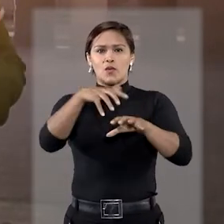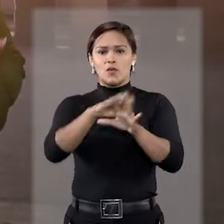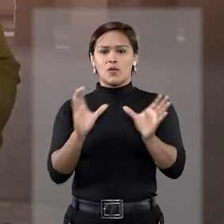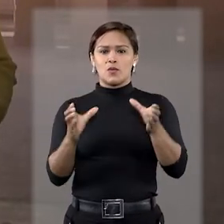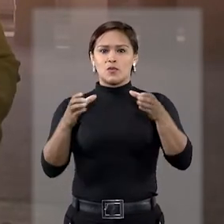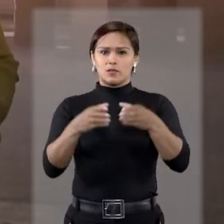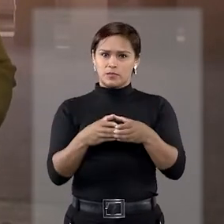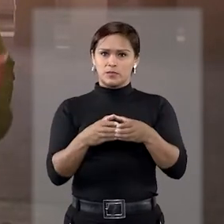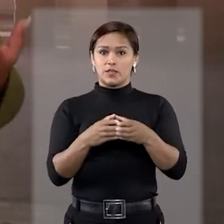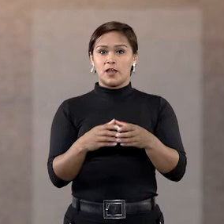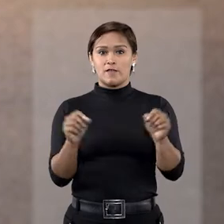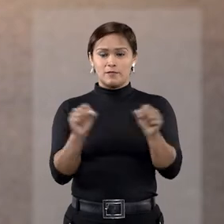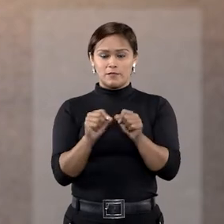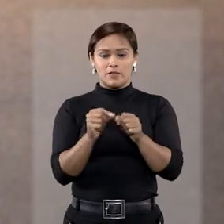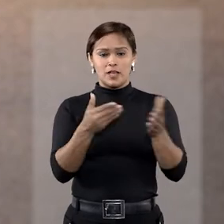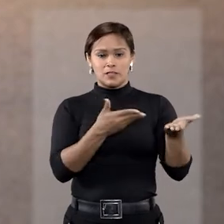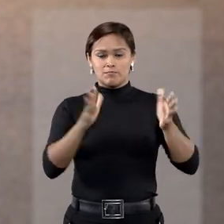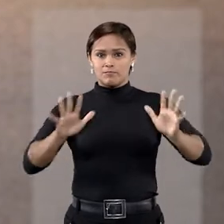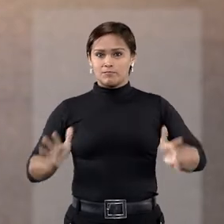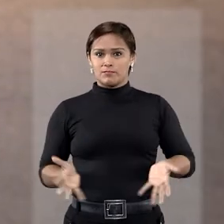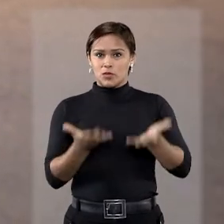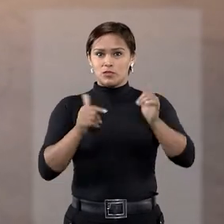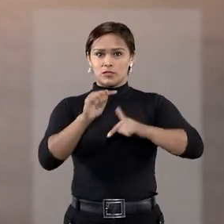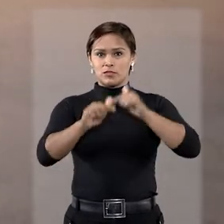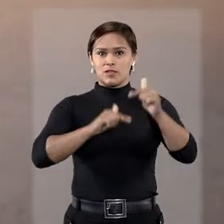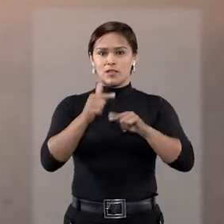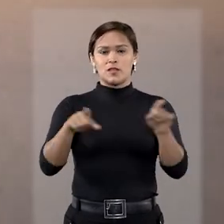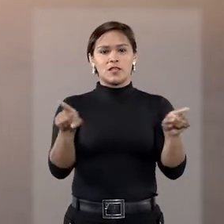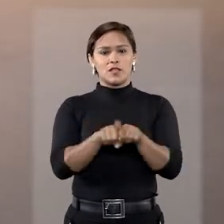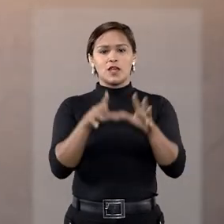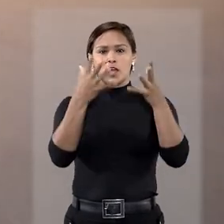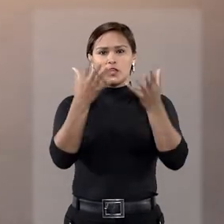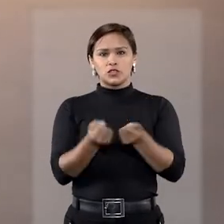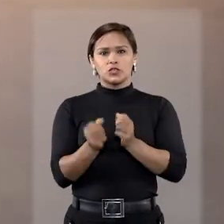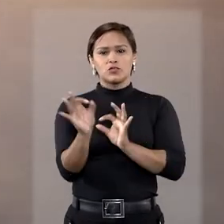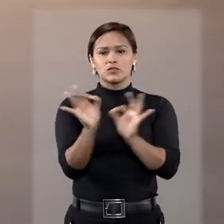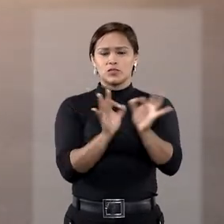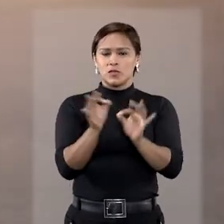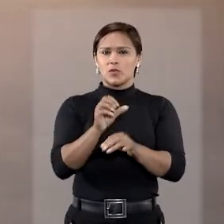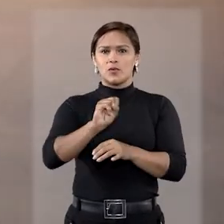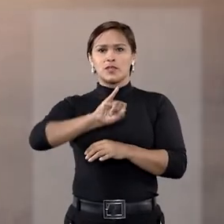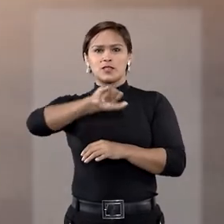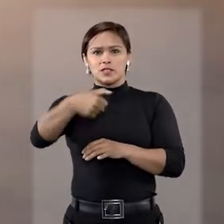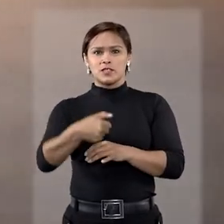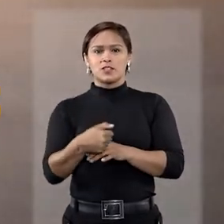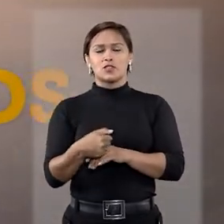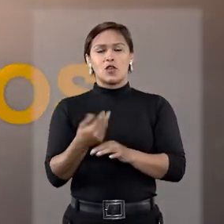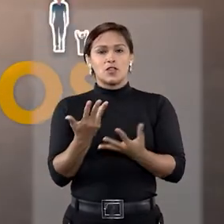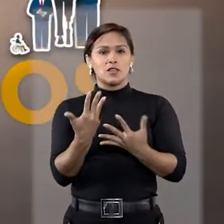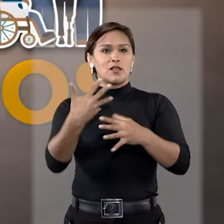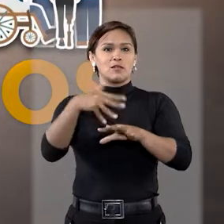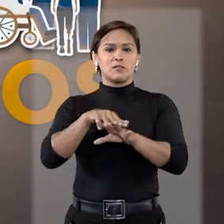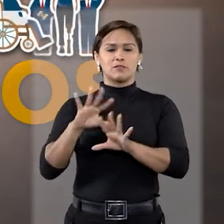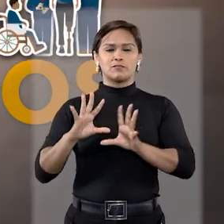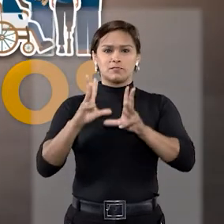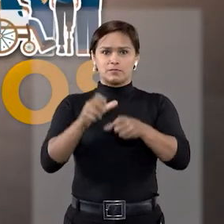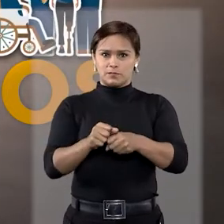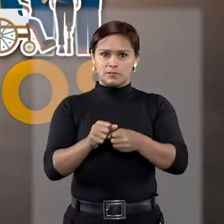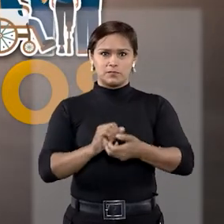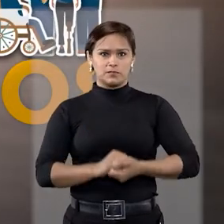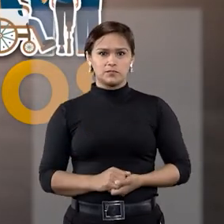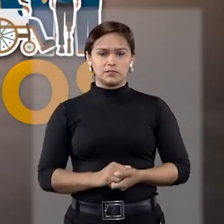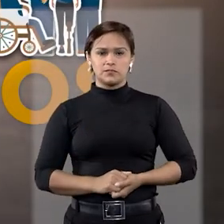Acessibilidade e Inclusão. Faça a sua parte e motive sua equipe de trabalho. Vamos construir juntos um STJ para todos.